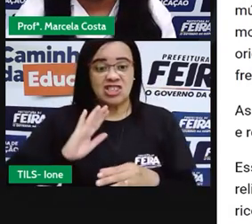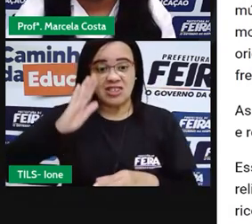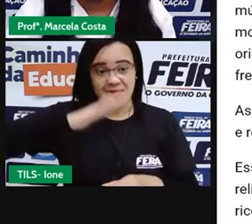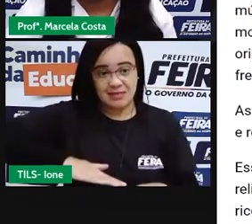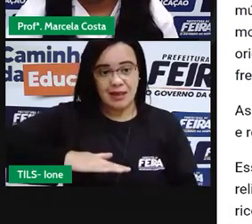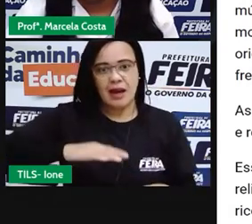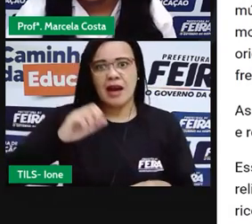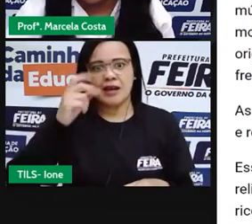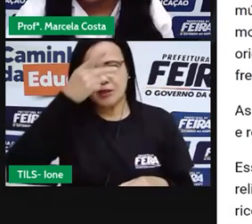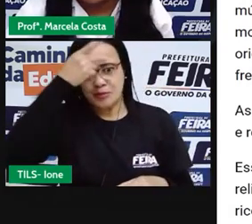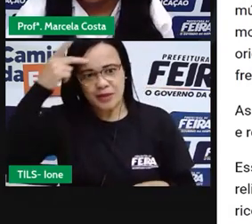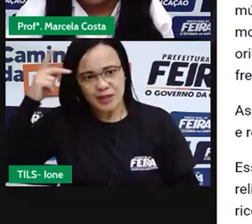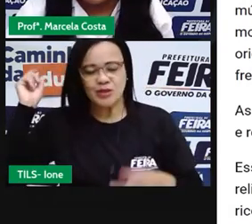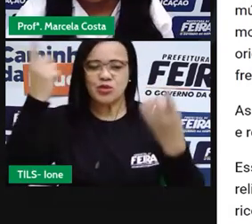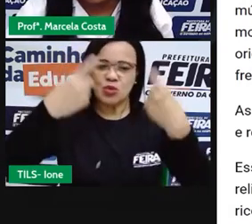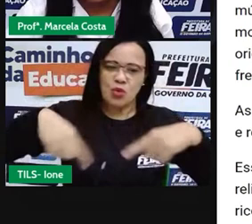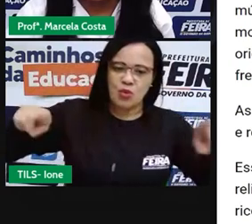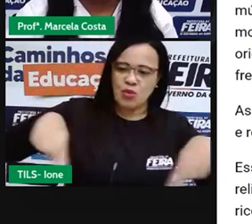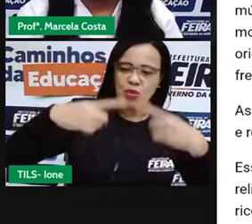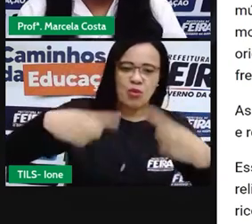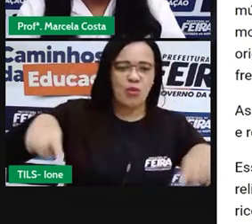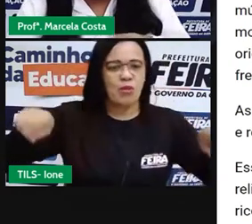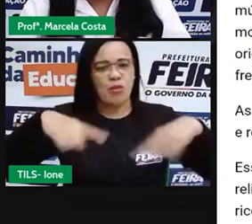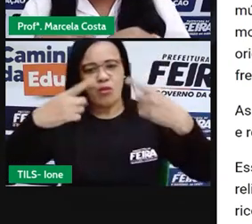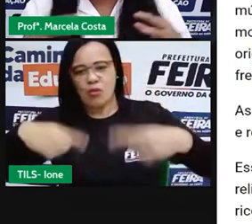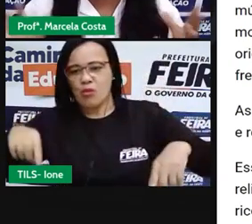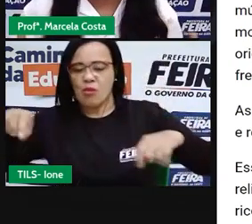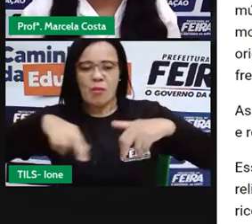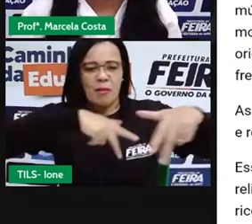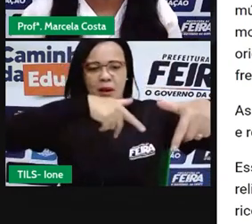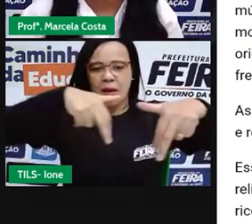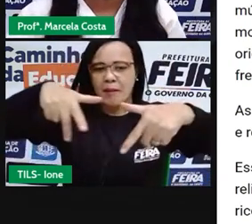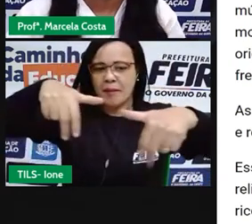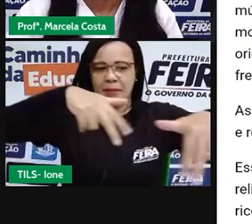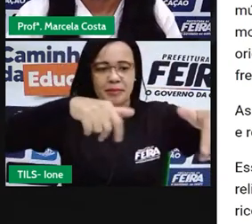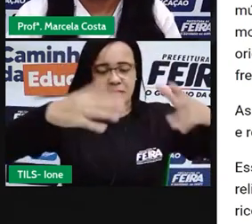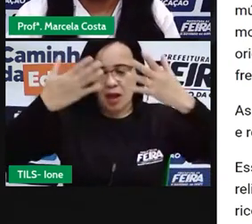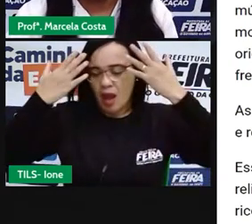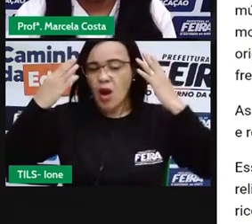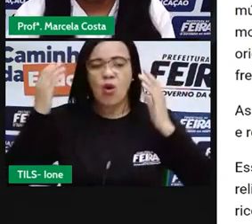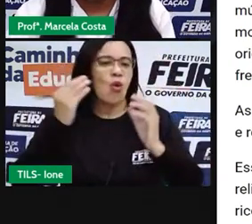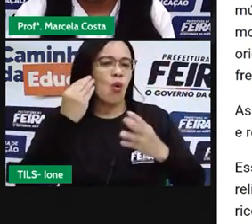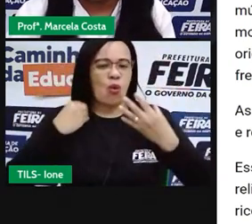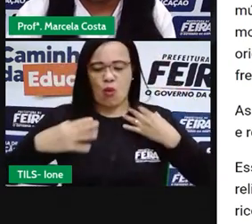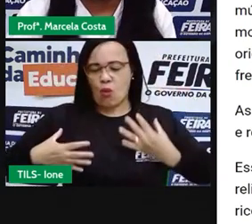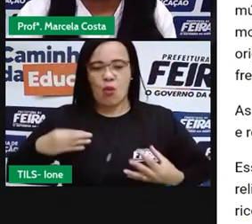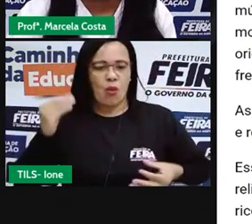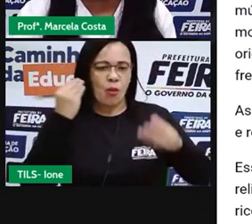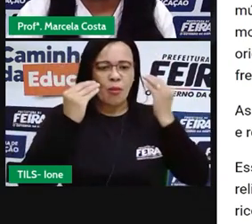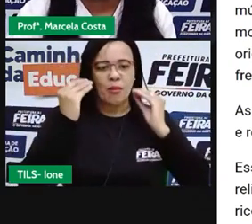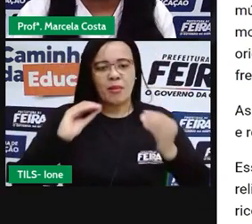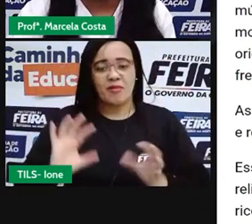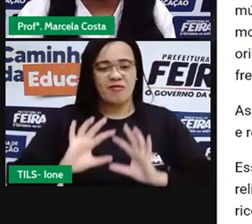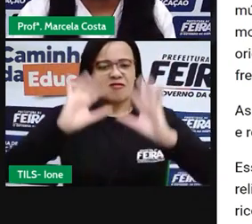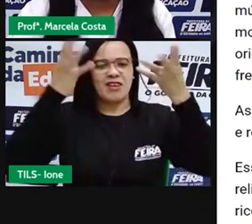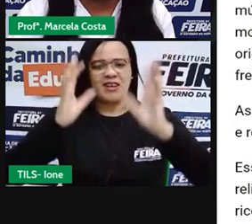as ruas com latas na cabeça, todos fantasiados para comemorar